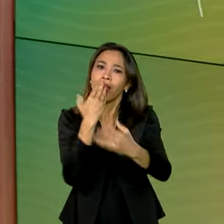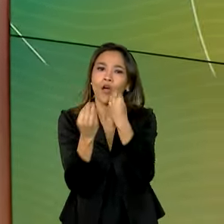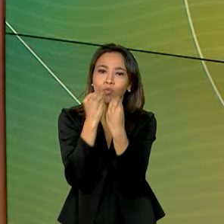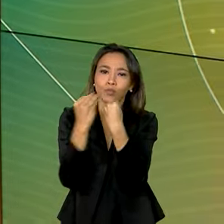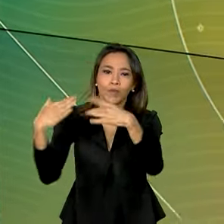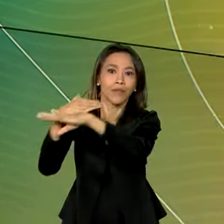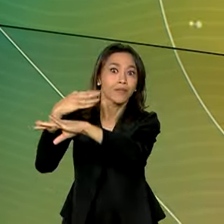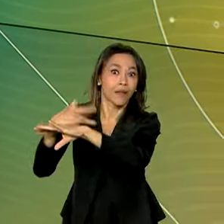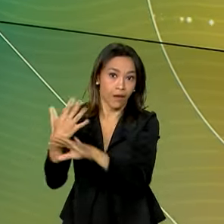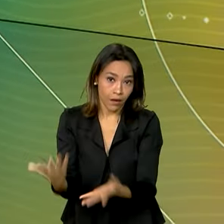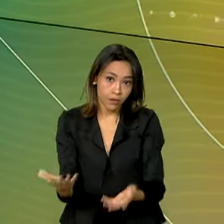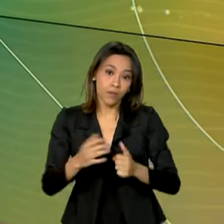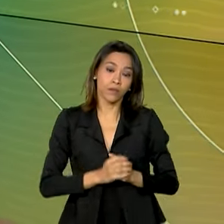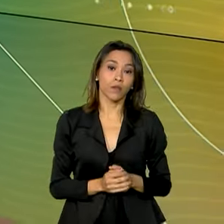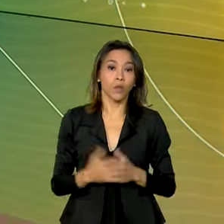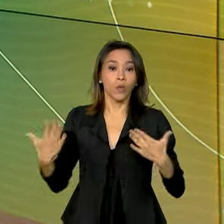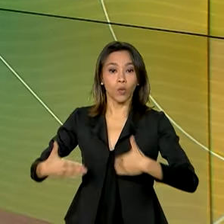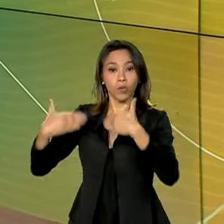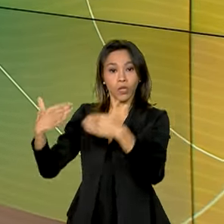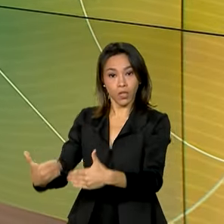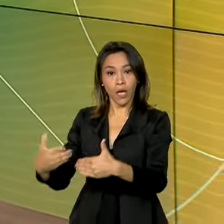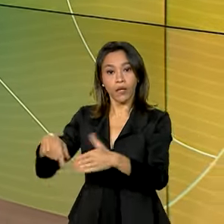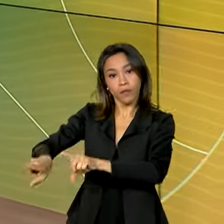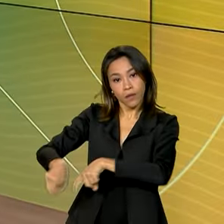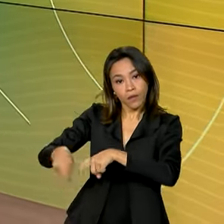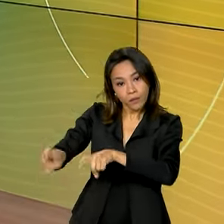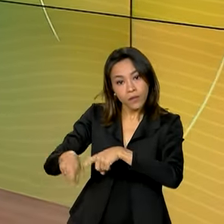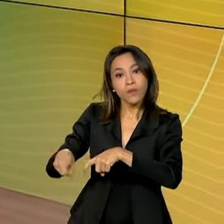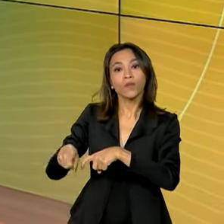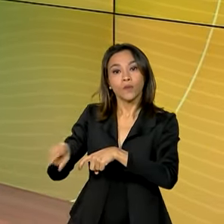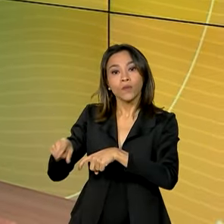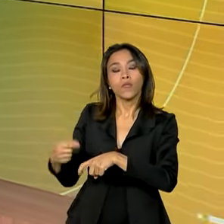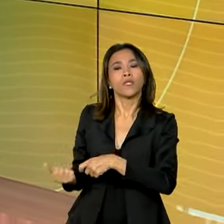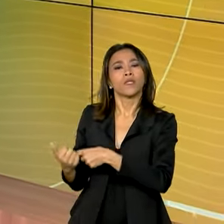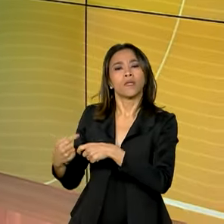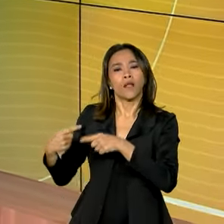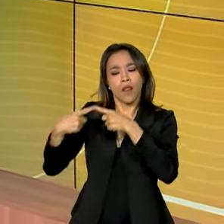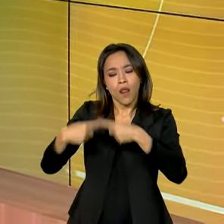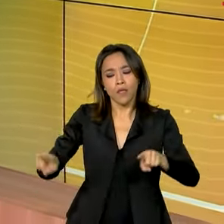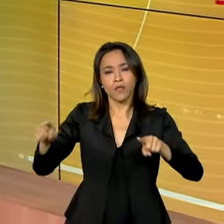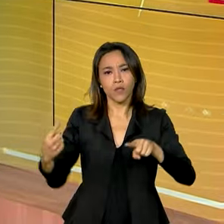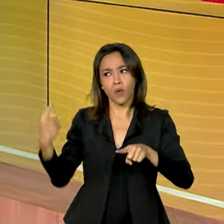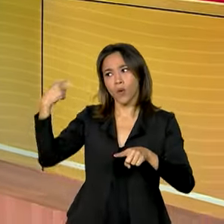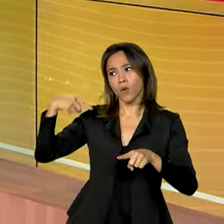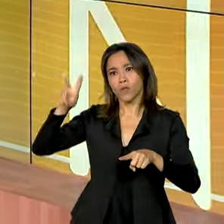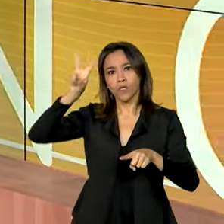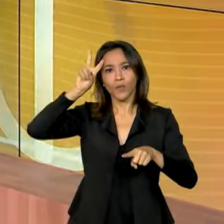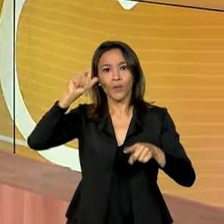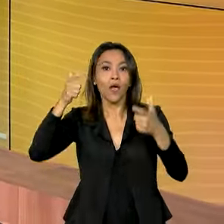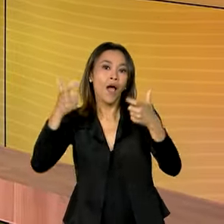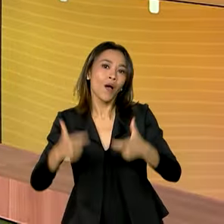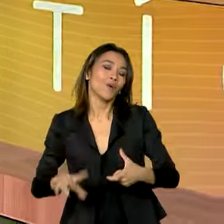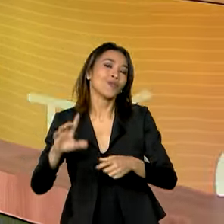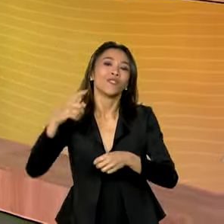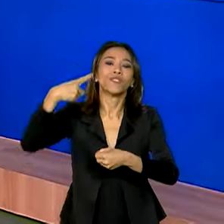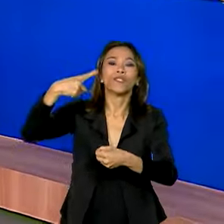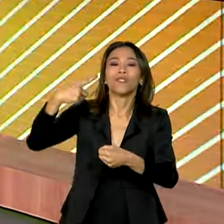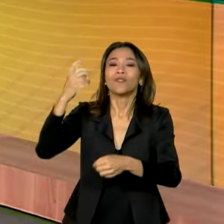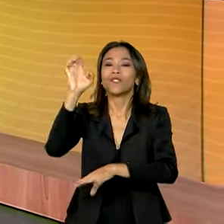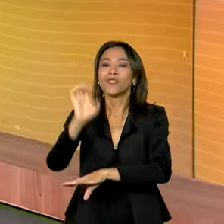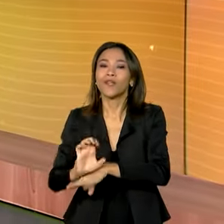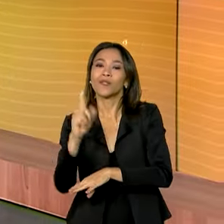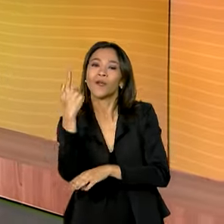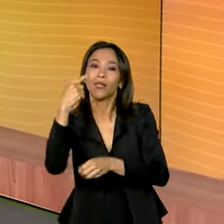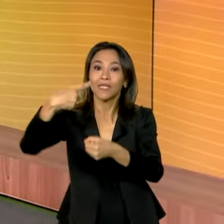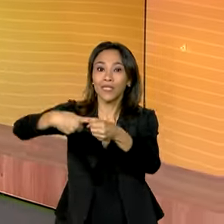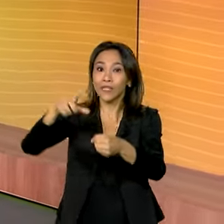O Ministério do Desenvolvimento Agrário e Agricultura Familiar lançou nesta segunda-feira, em Lusiana, Goiás, o programa Coopera